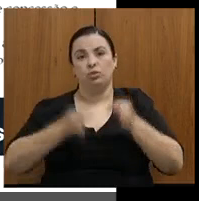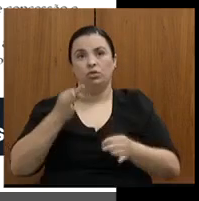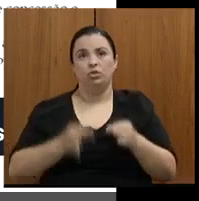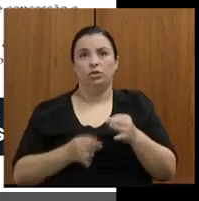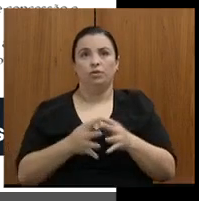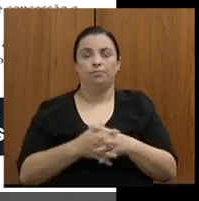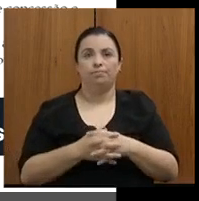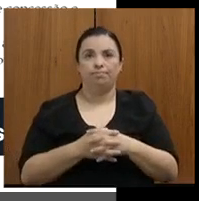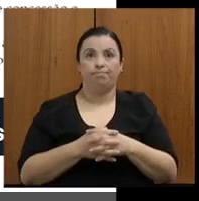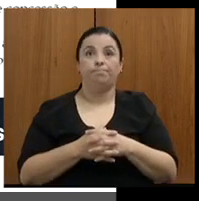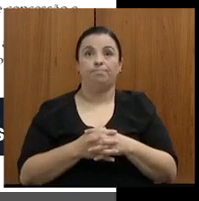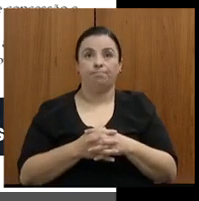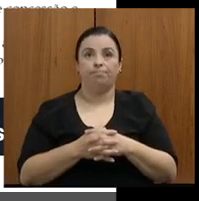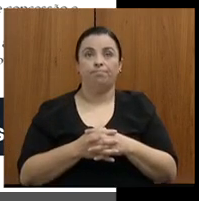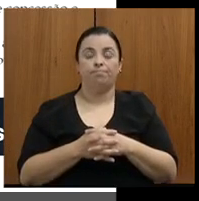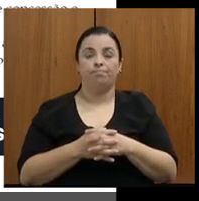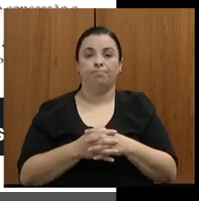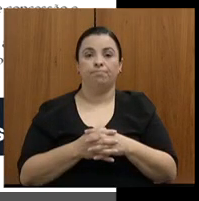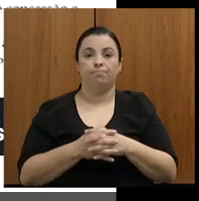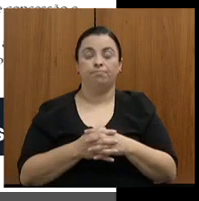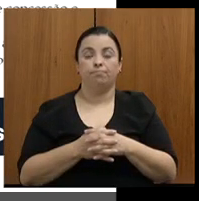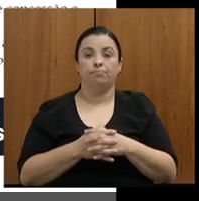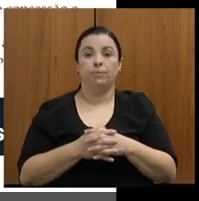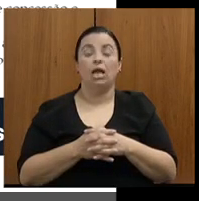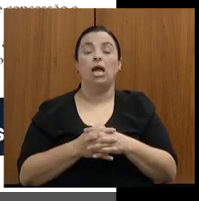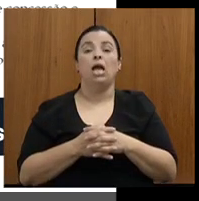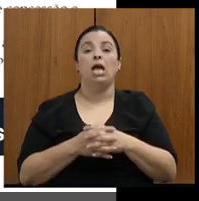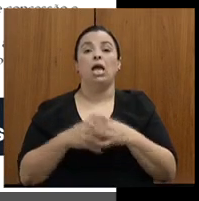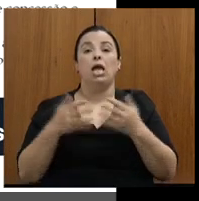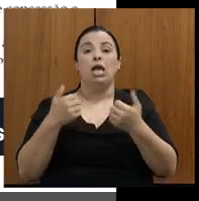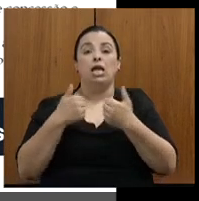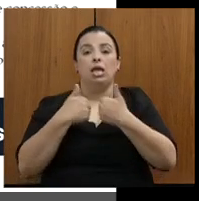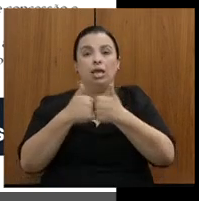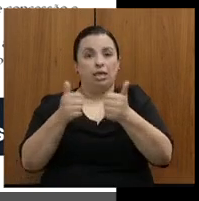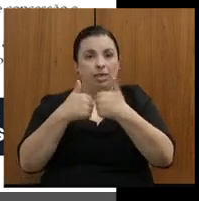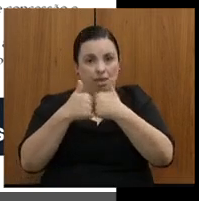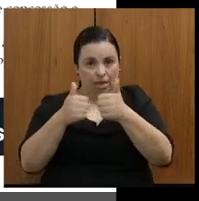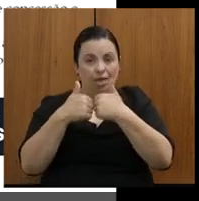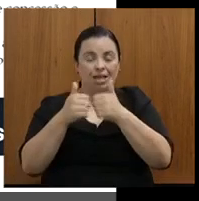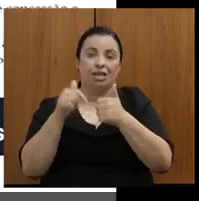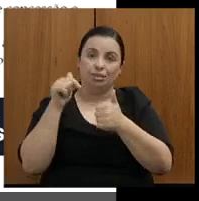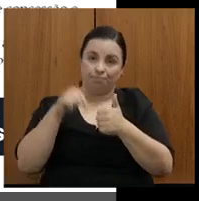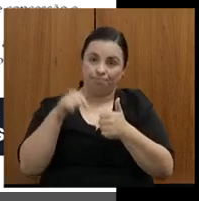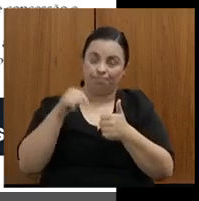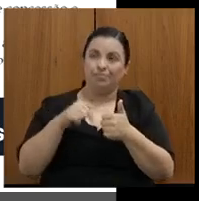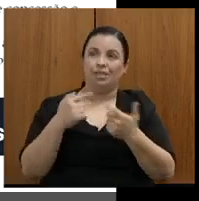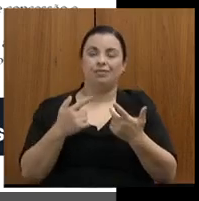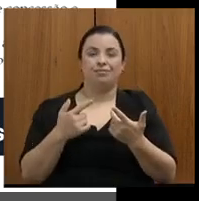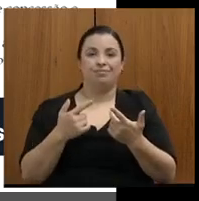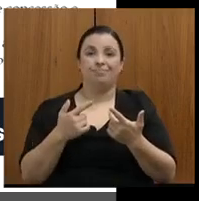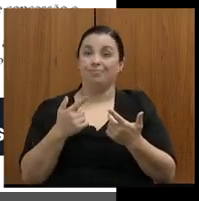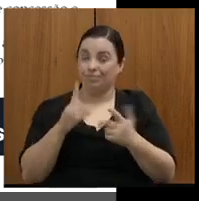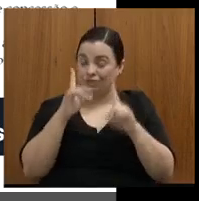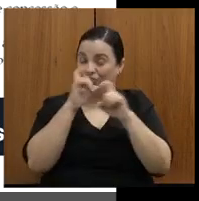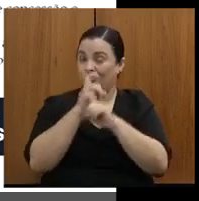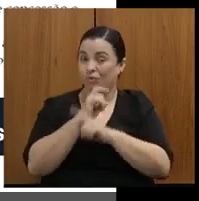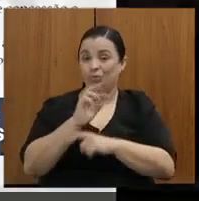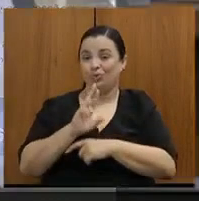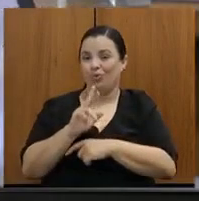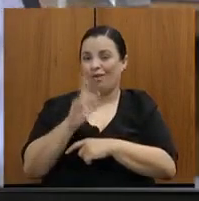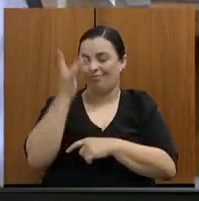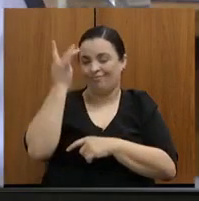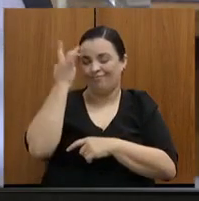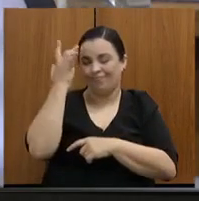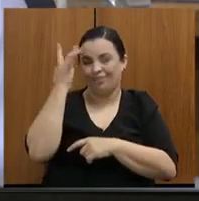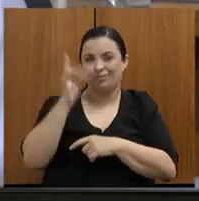Na parte de transporte coletivo, a gente sabe, essa é uma briga difícil, não uma briga trivial. Nós